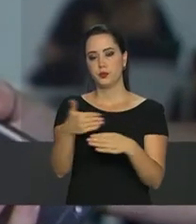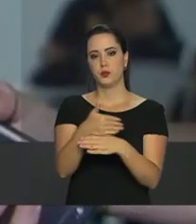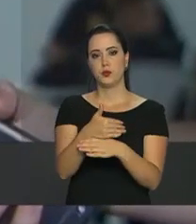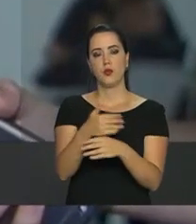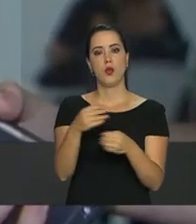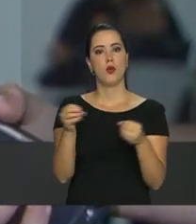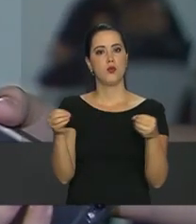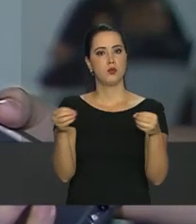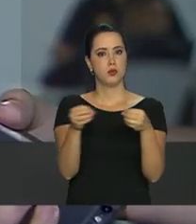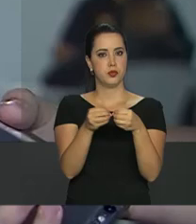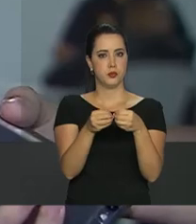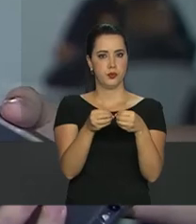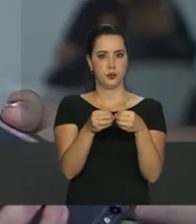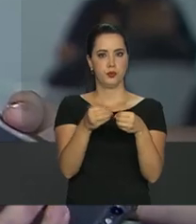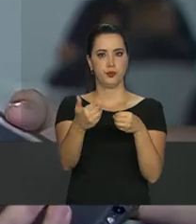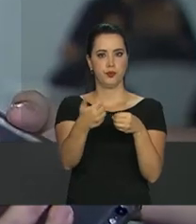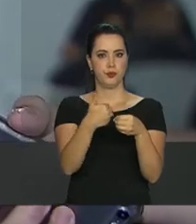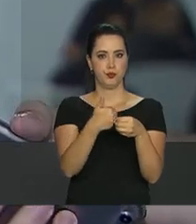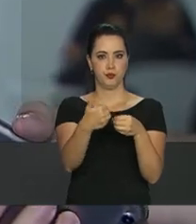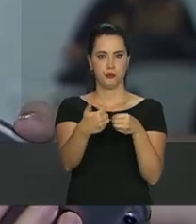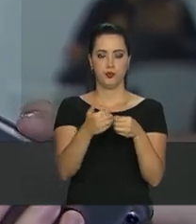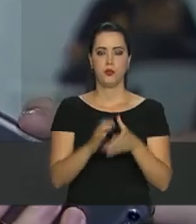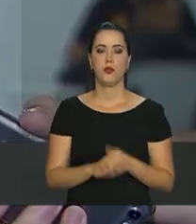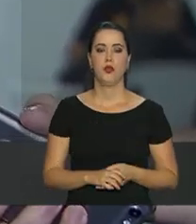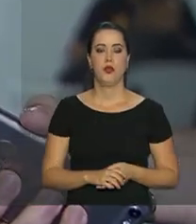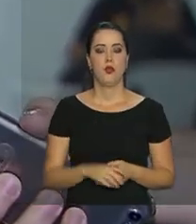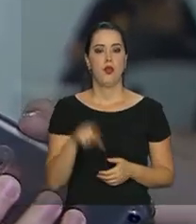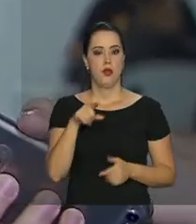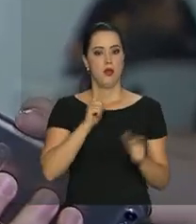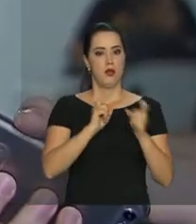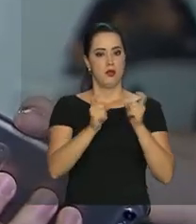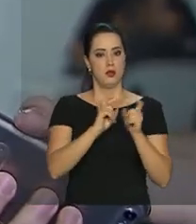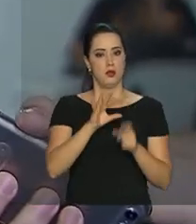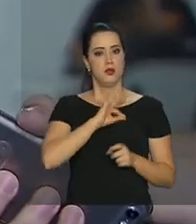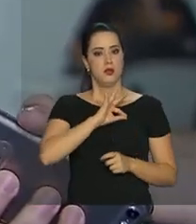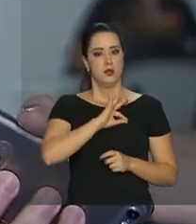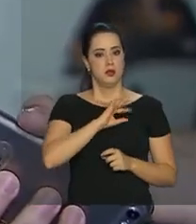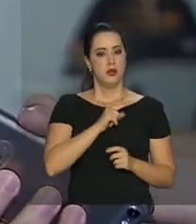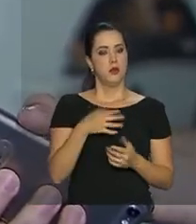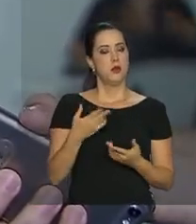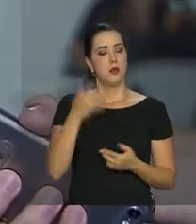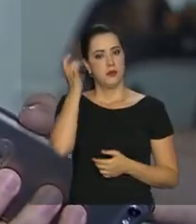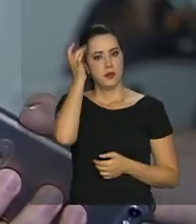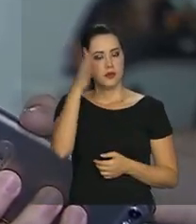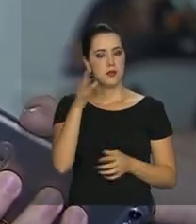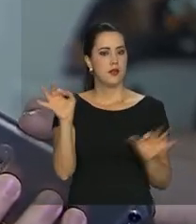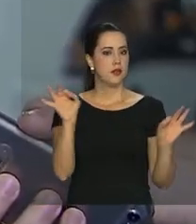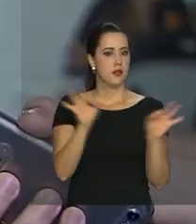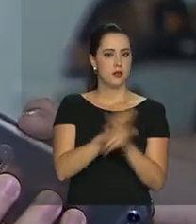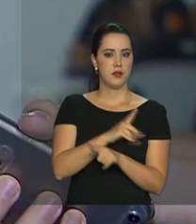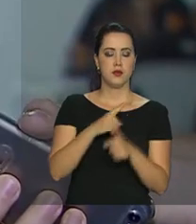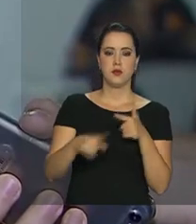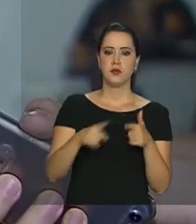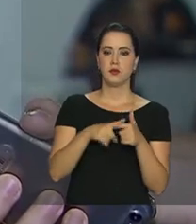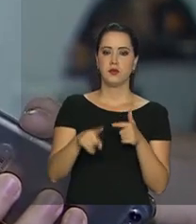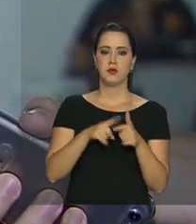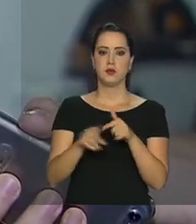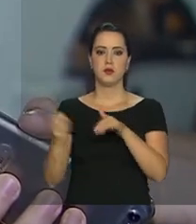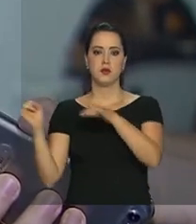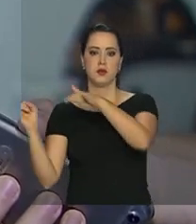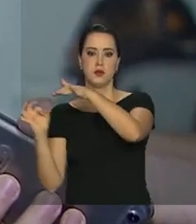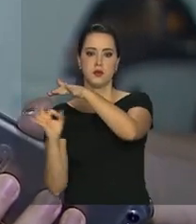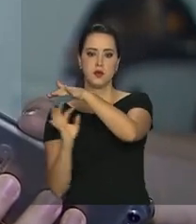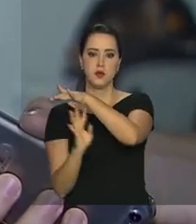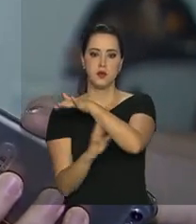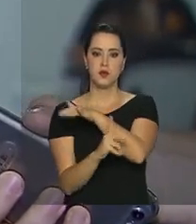toda a triagem, fazer um trabalho de polícia administrativa para facilitar e resolver o problema do fluxo migratório.